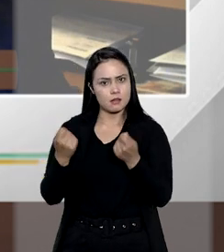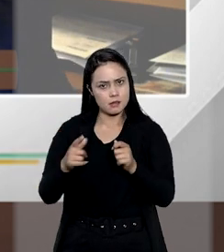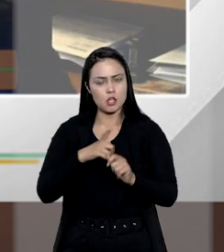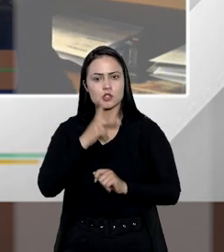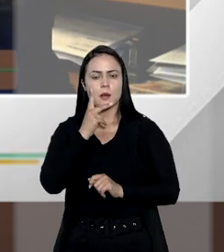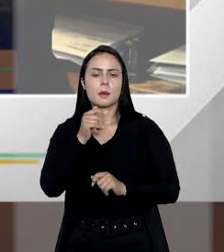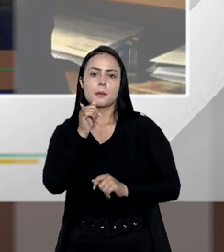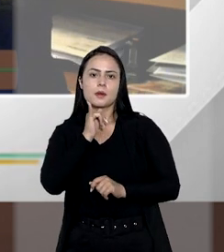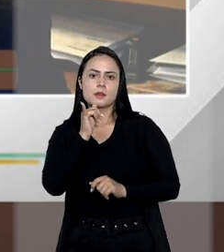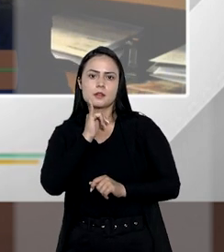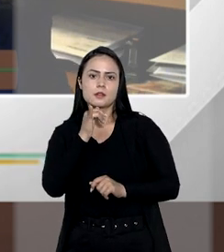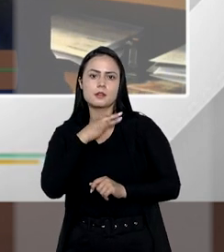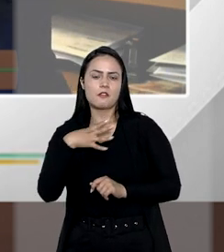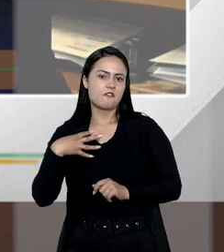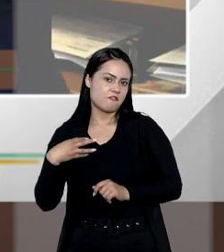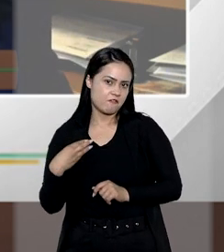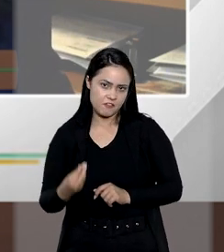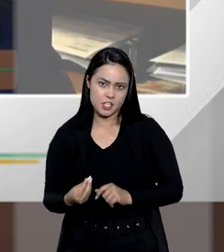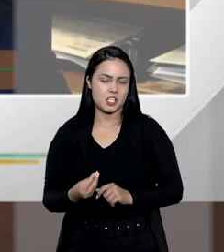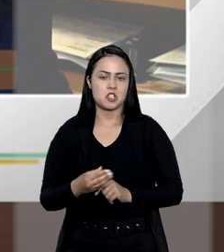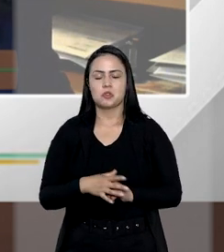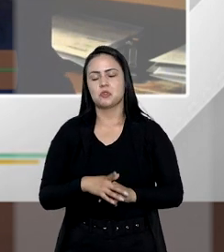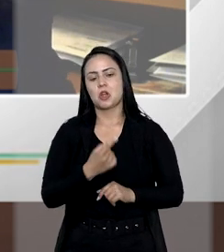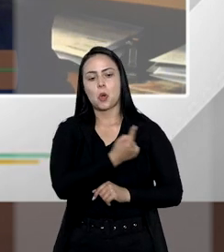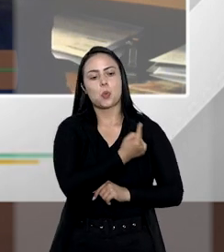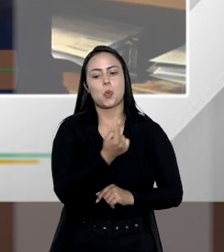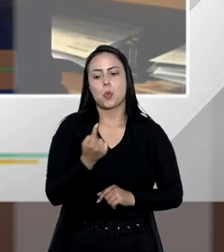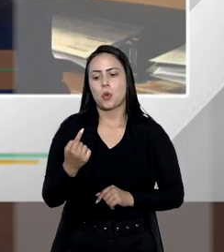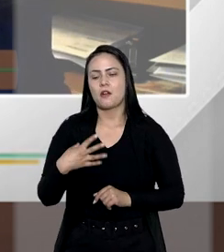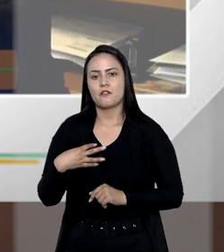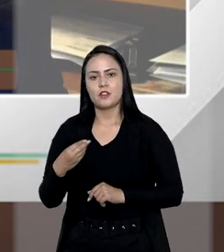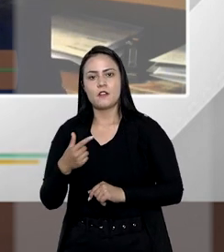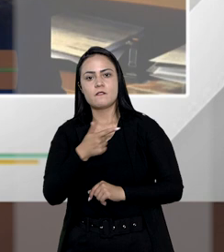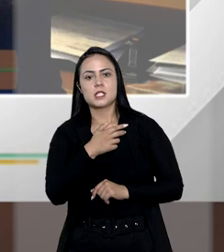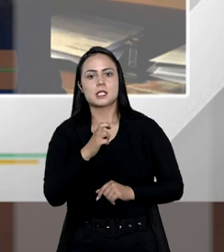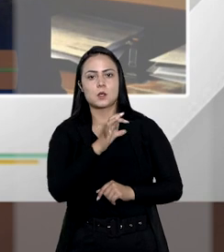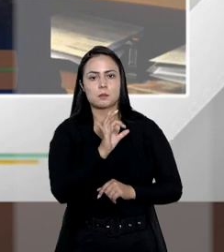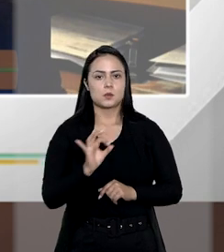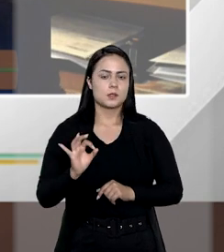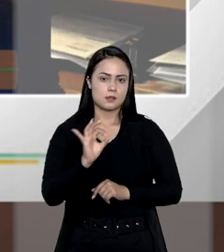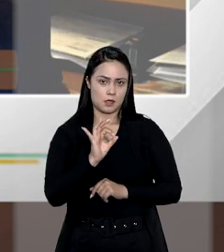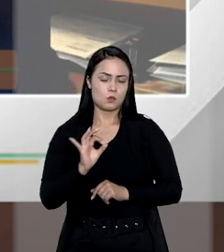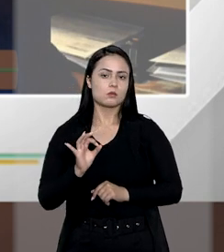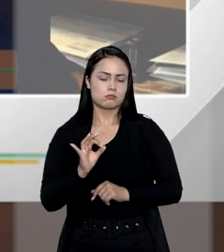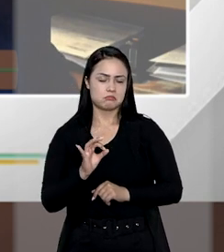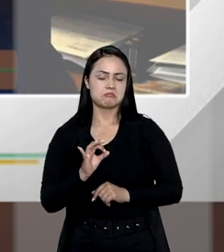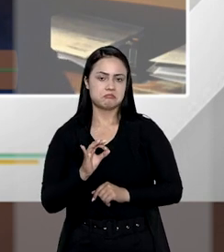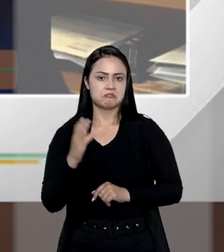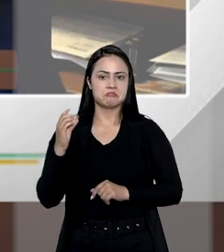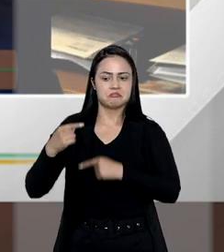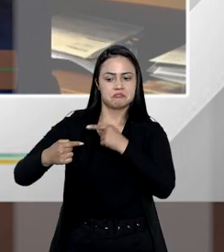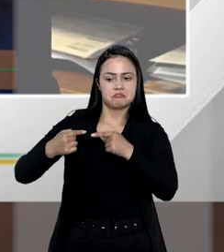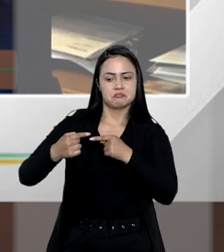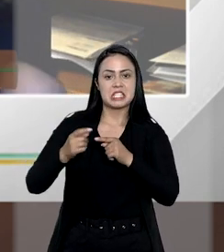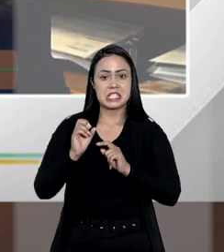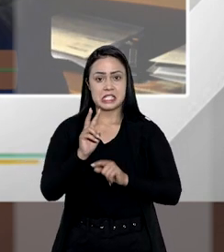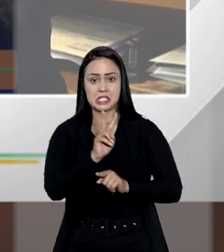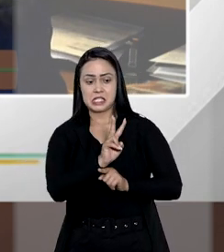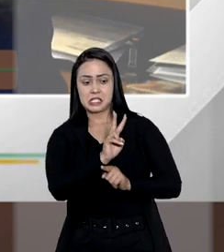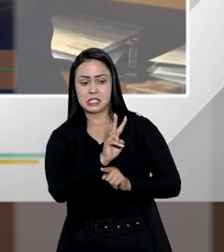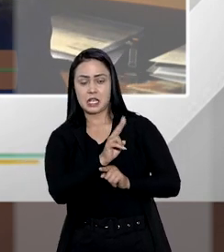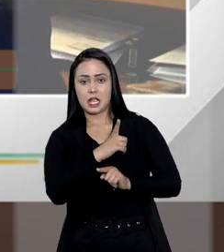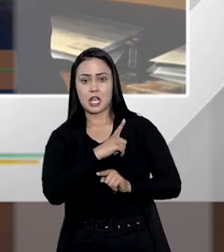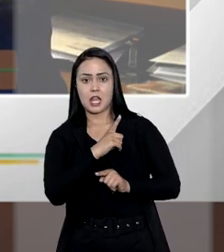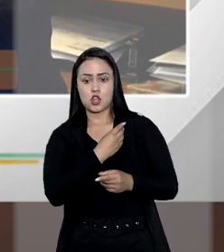digamos, por exemplo, quatro filhos, e para cada um desses filhos dá 25% dos bens, e se ele reserva para